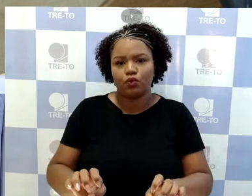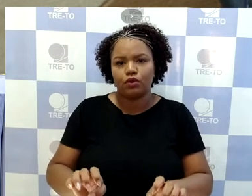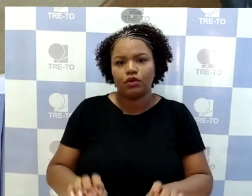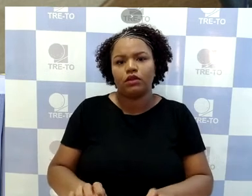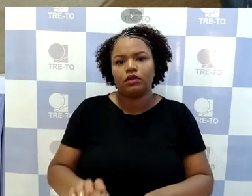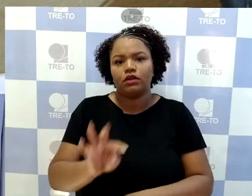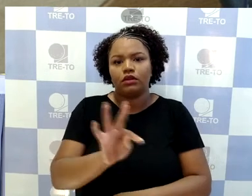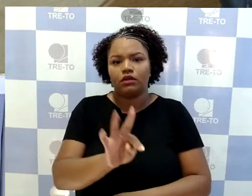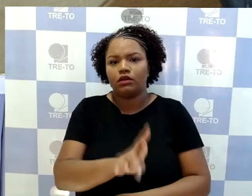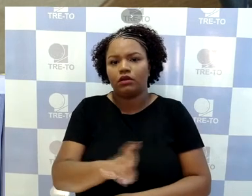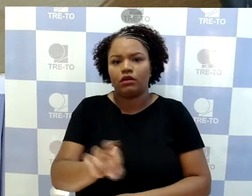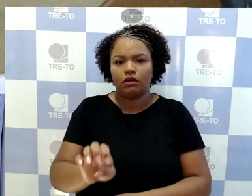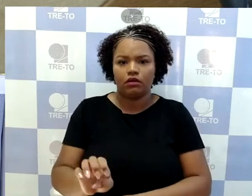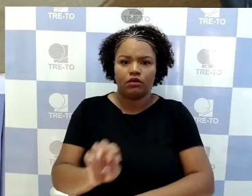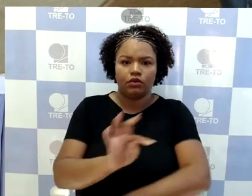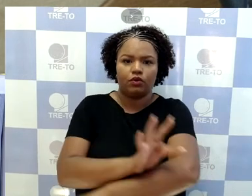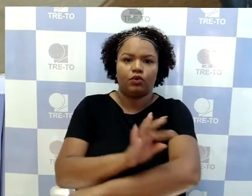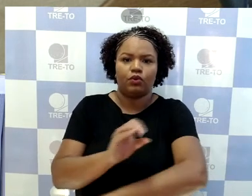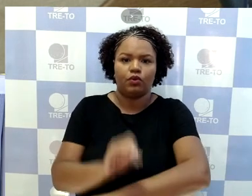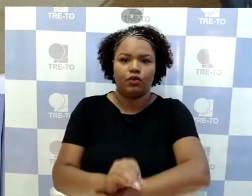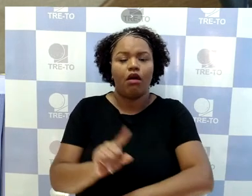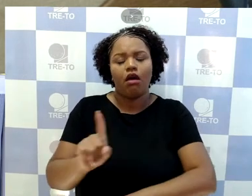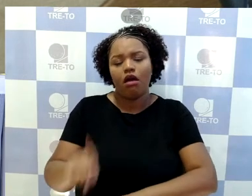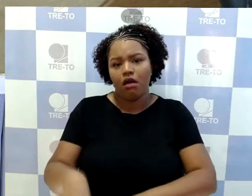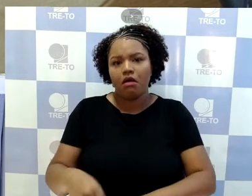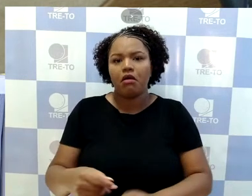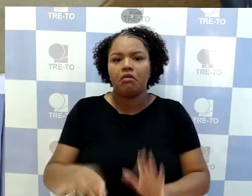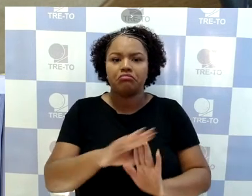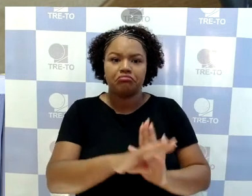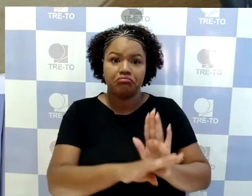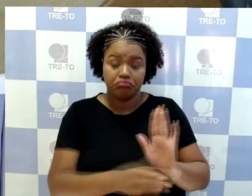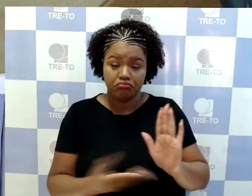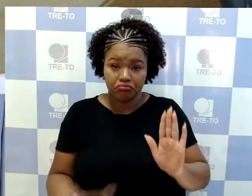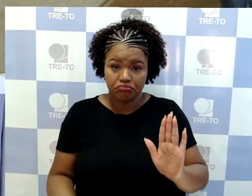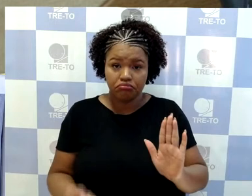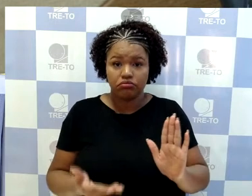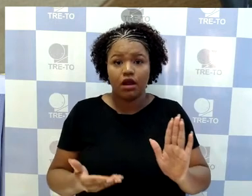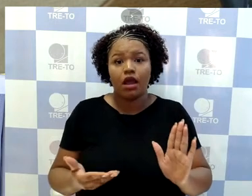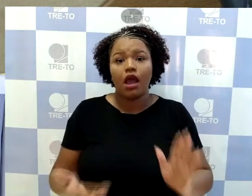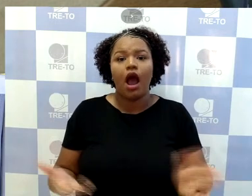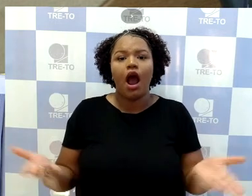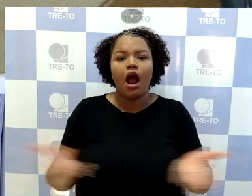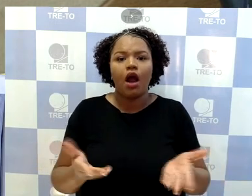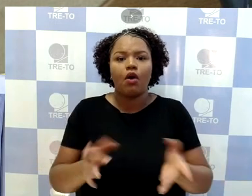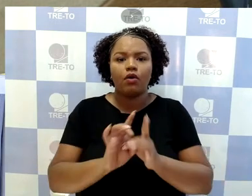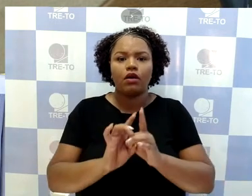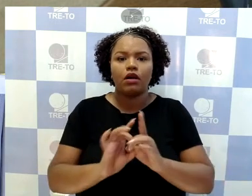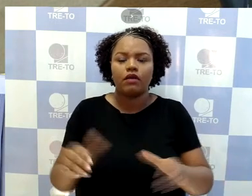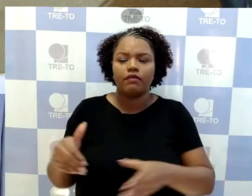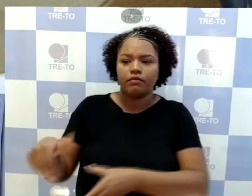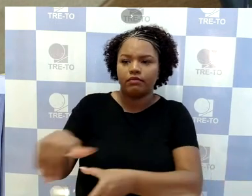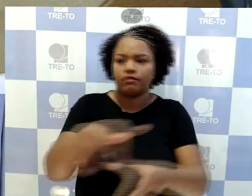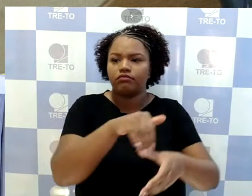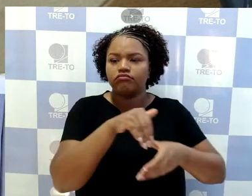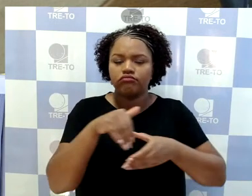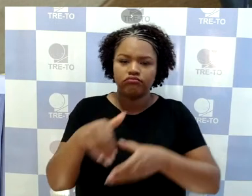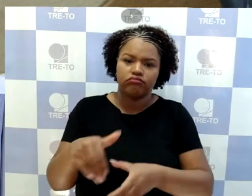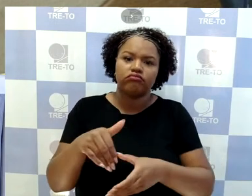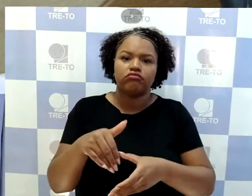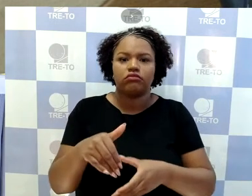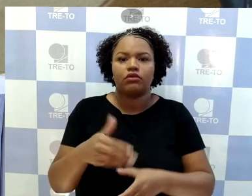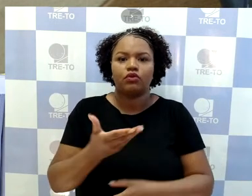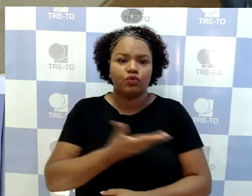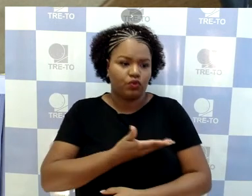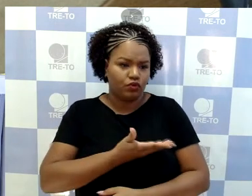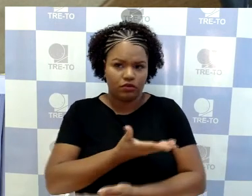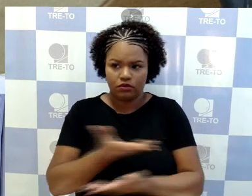Então, são essas as considerações que submeto à aprovação dos eminentes colegas, à proposta de